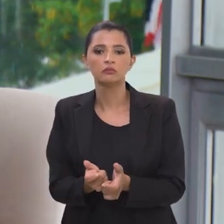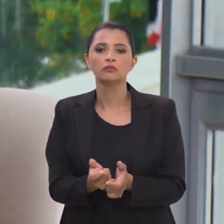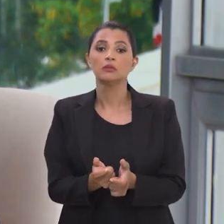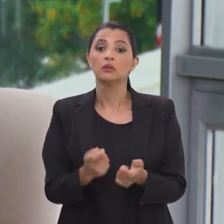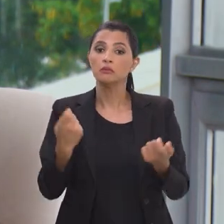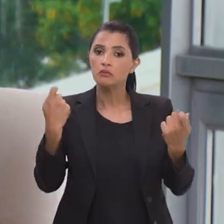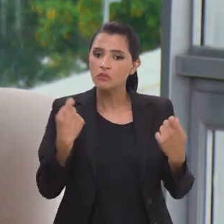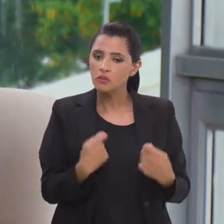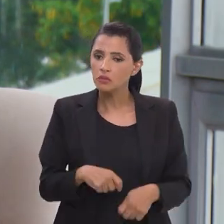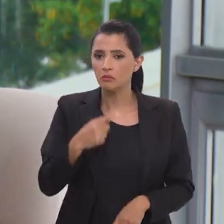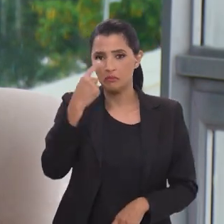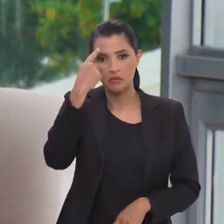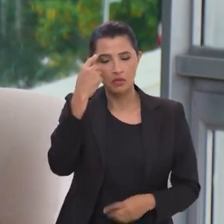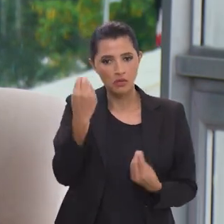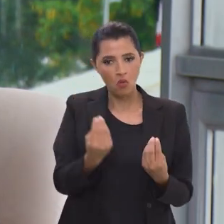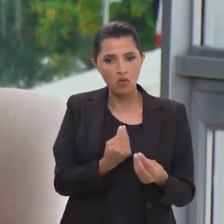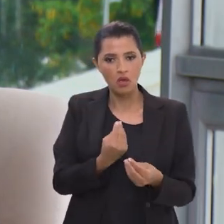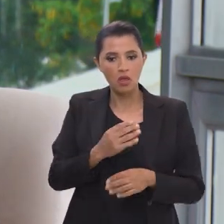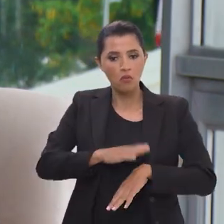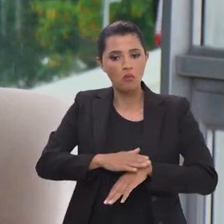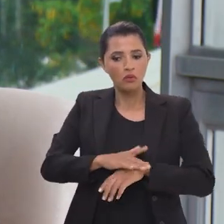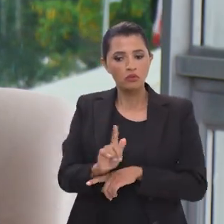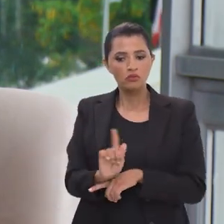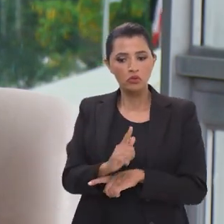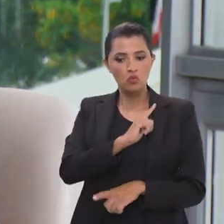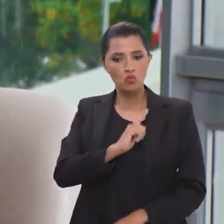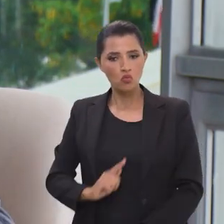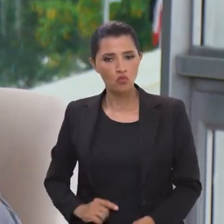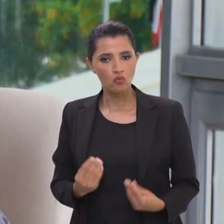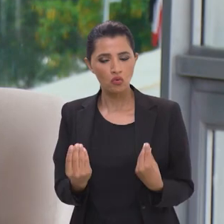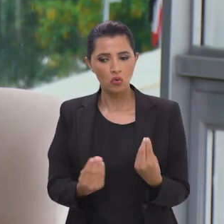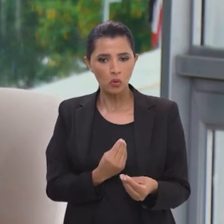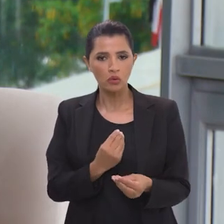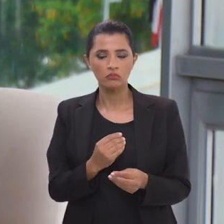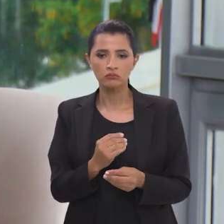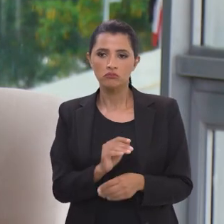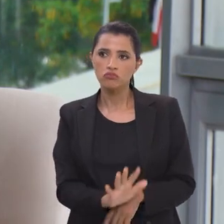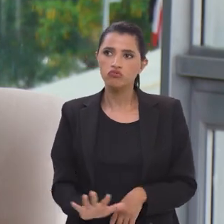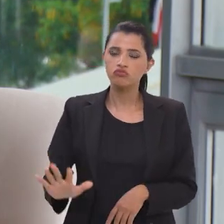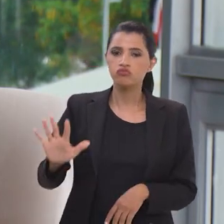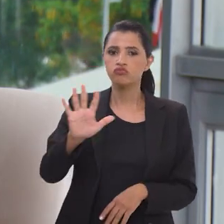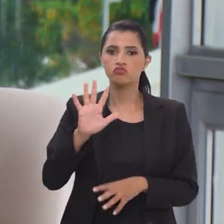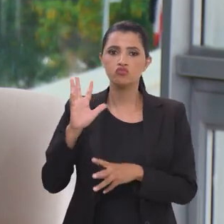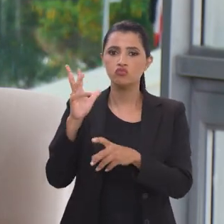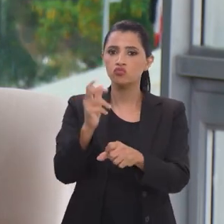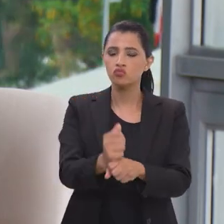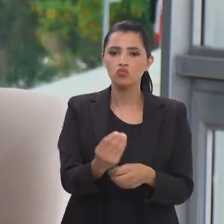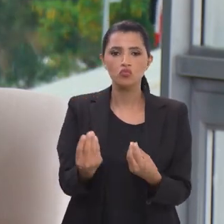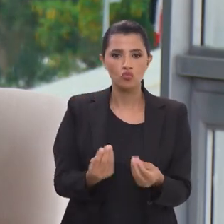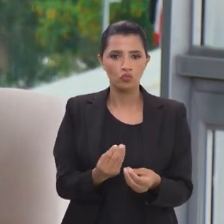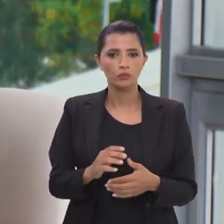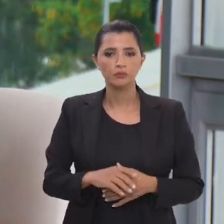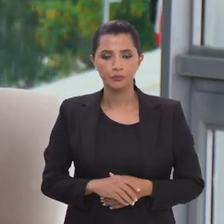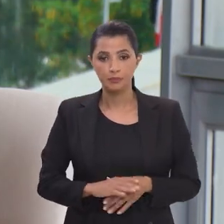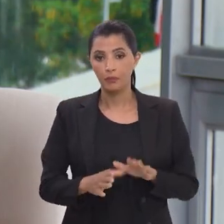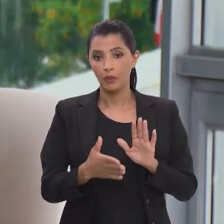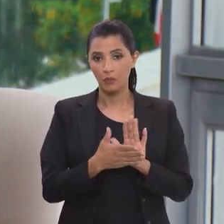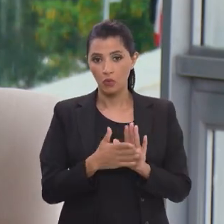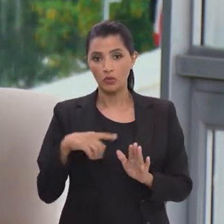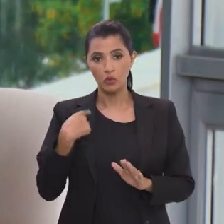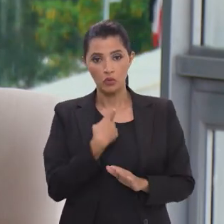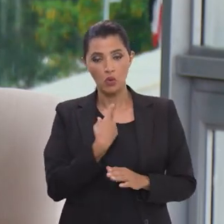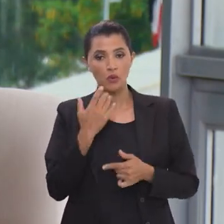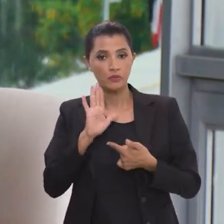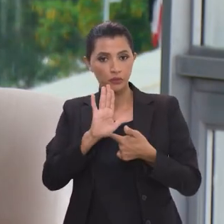pensar a sua gestão e o seu desafio enquanto uma totalidade. A proposta que nós estamos